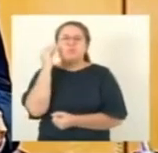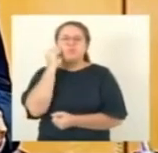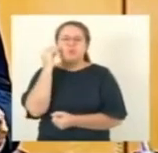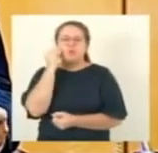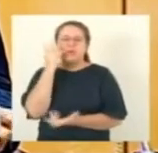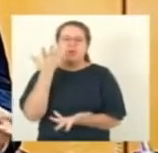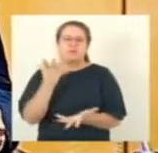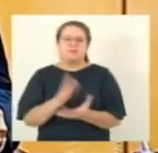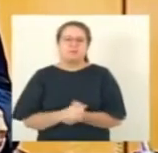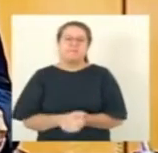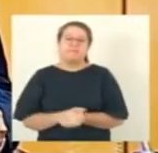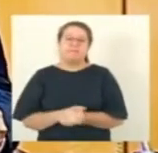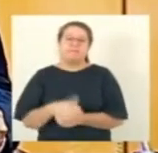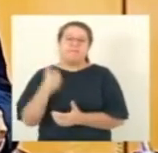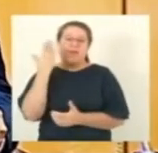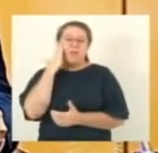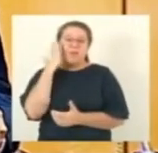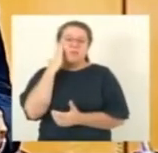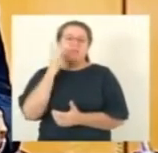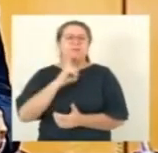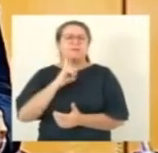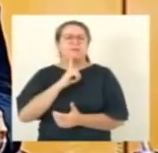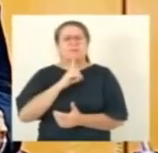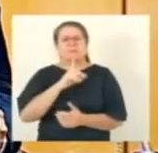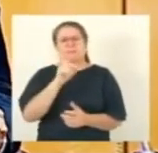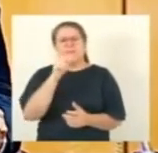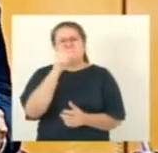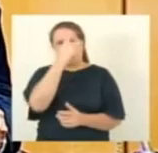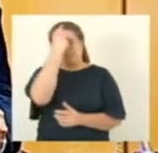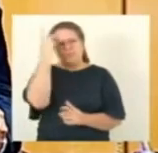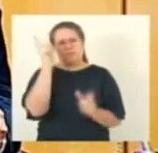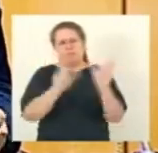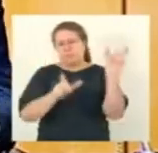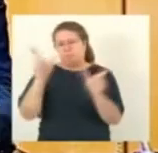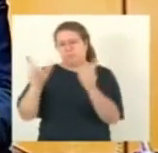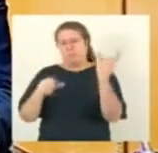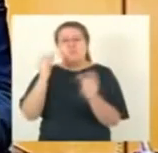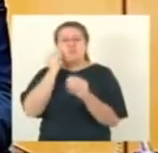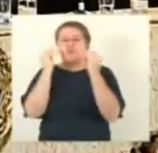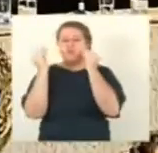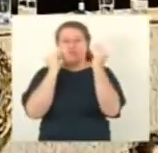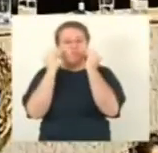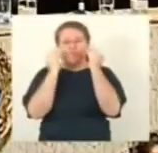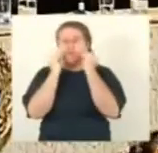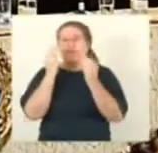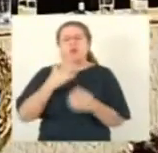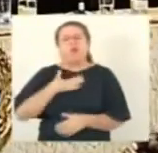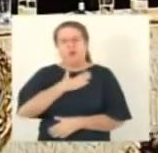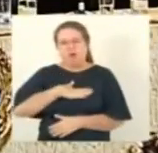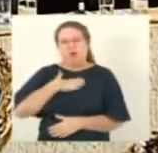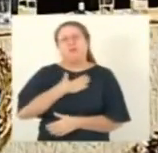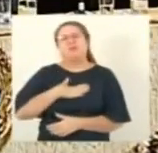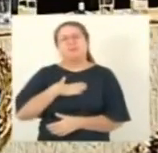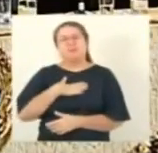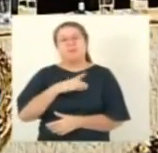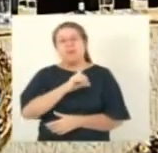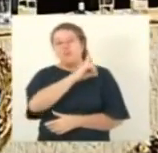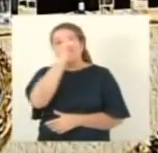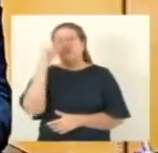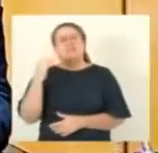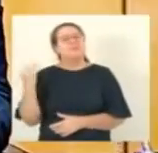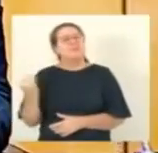e eu sei que tem muito beijoqueiro por aí e é uma e é uma data importante